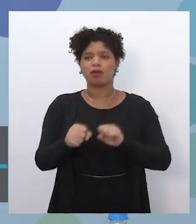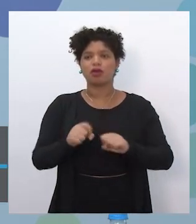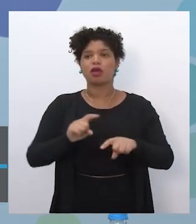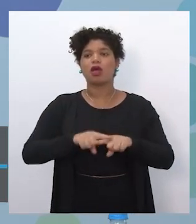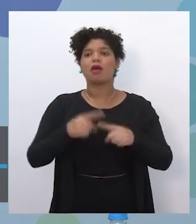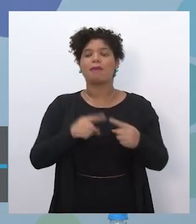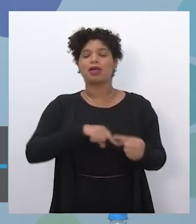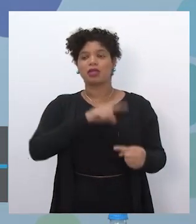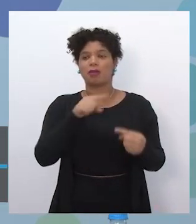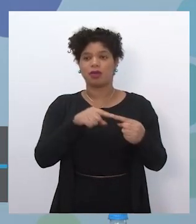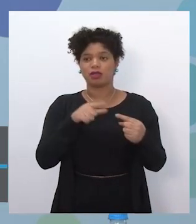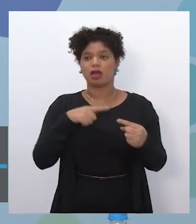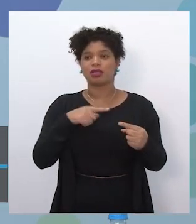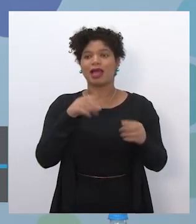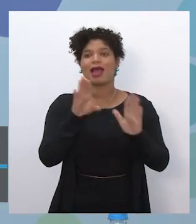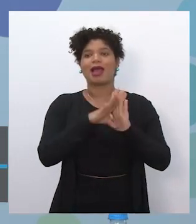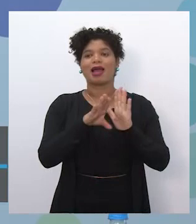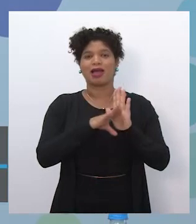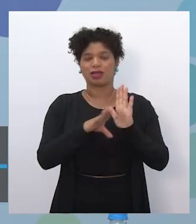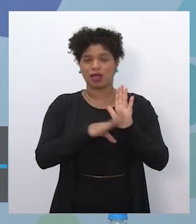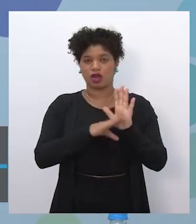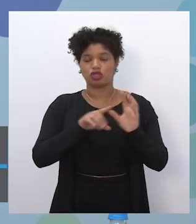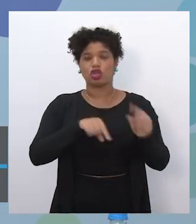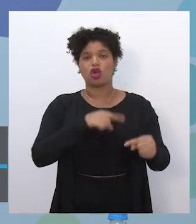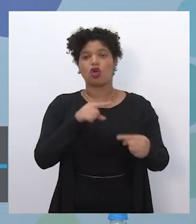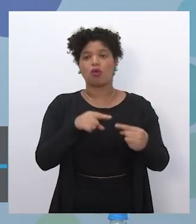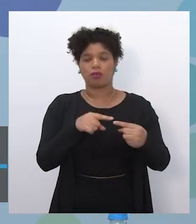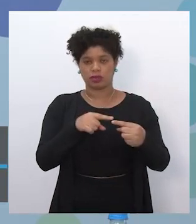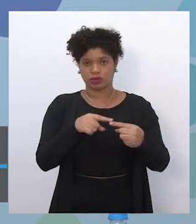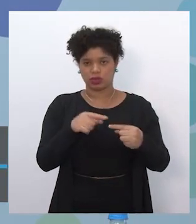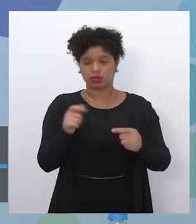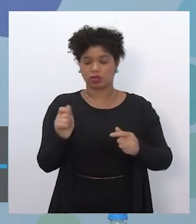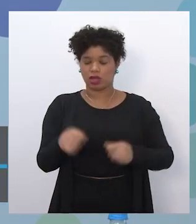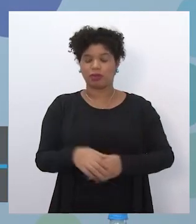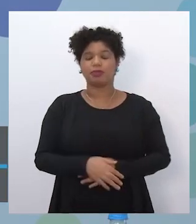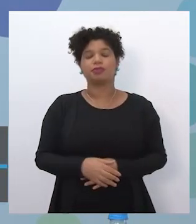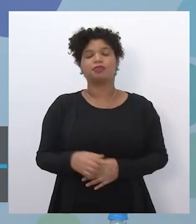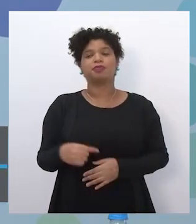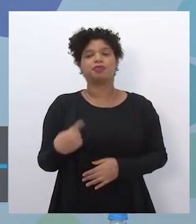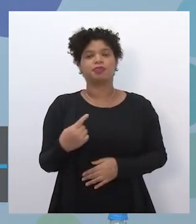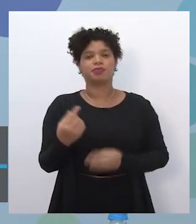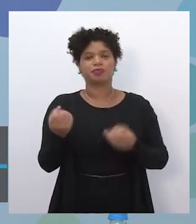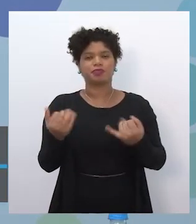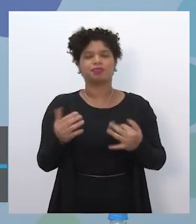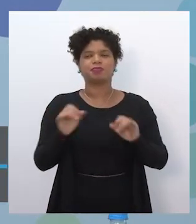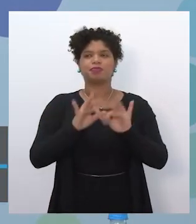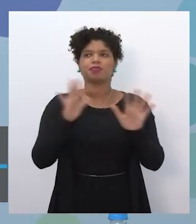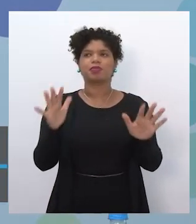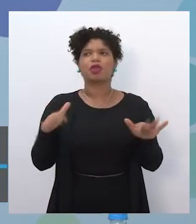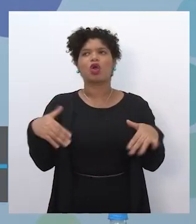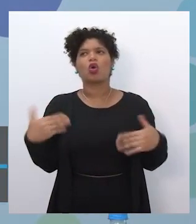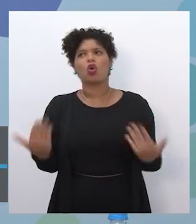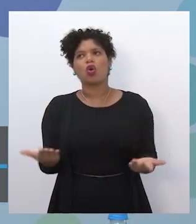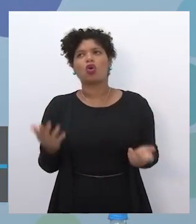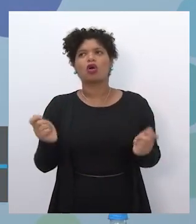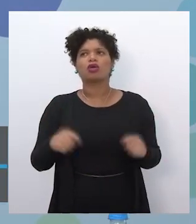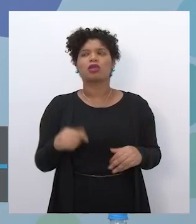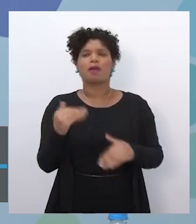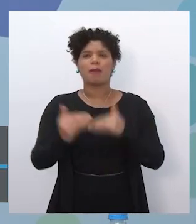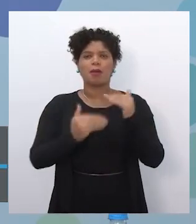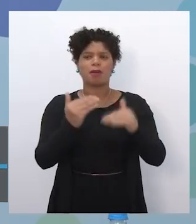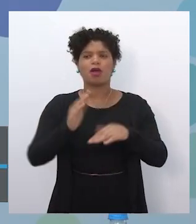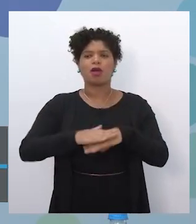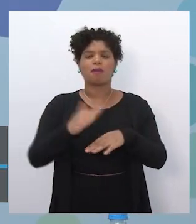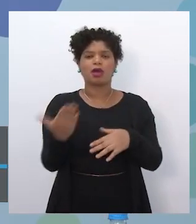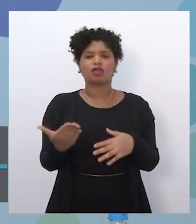gente vai disponibilizar um catálogo de missões e aí a gente vai deixar bem claro quais são as habilidades que podem ser desenvolvidas e para